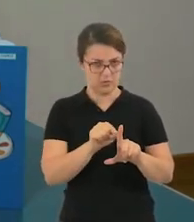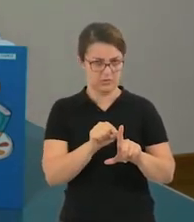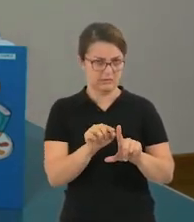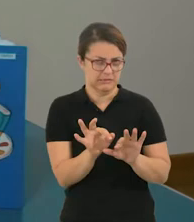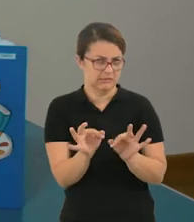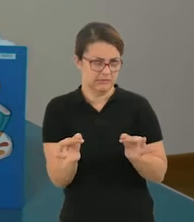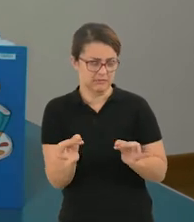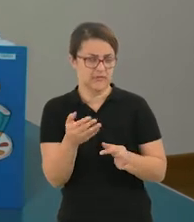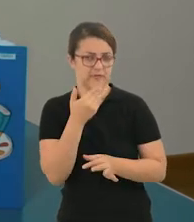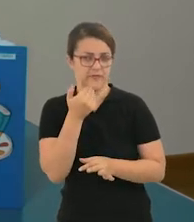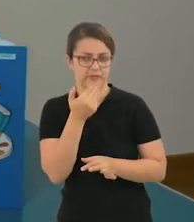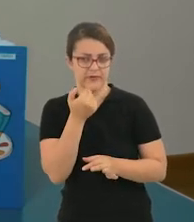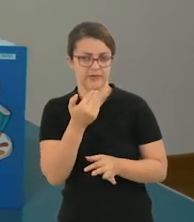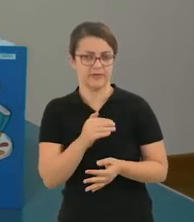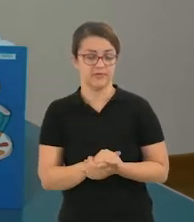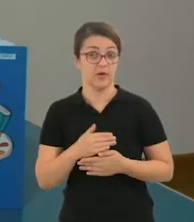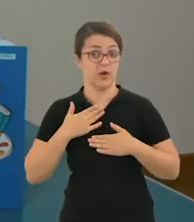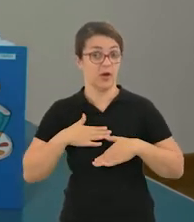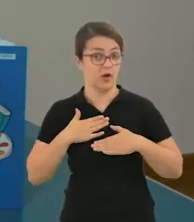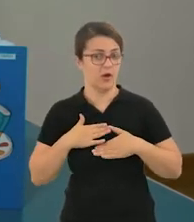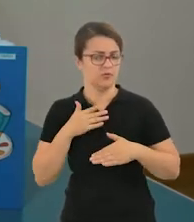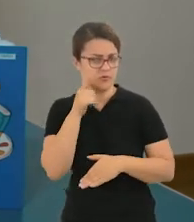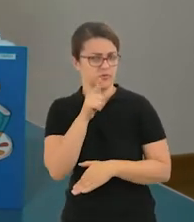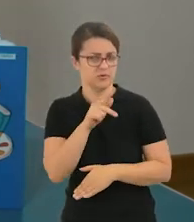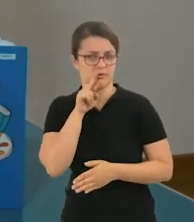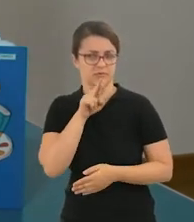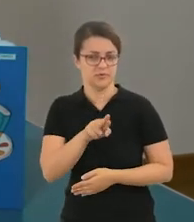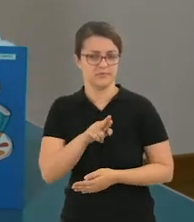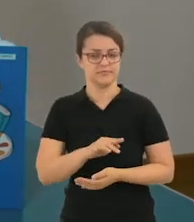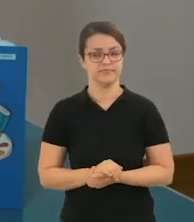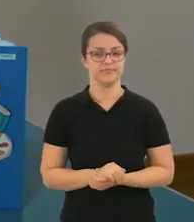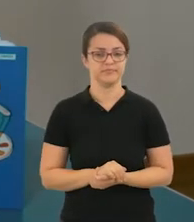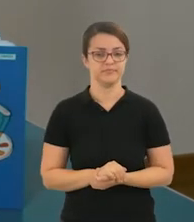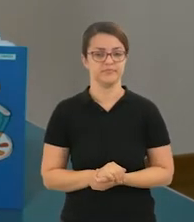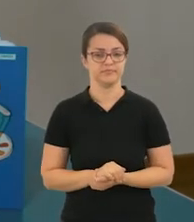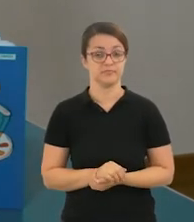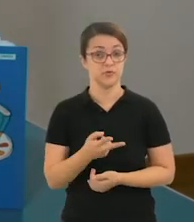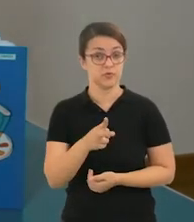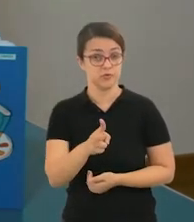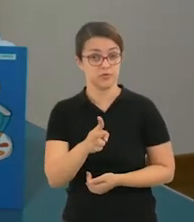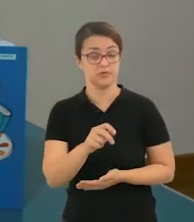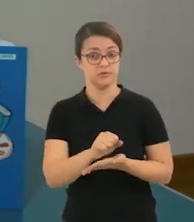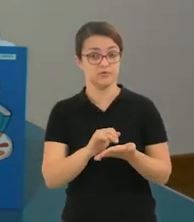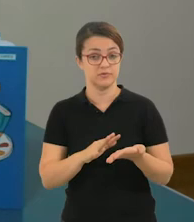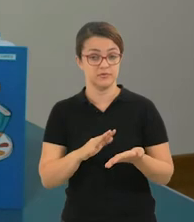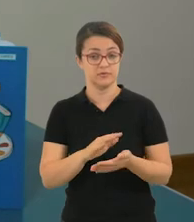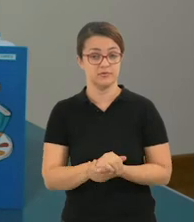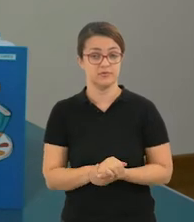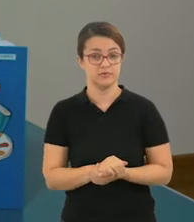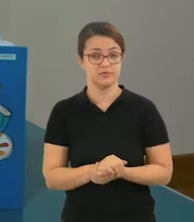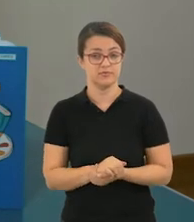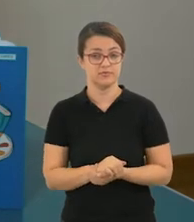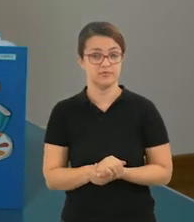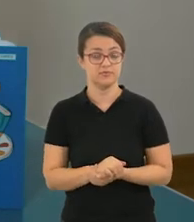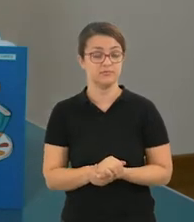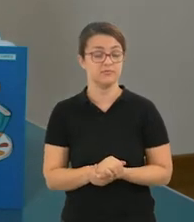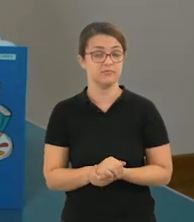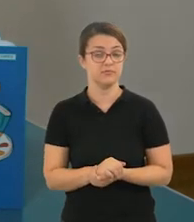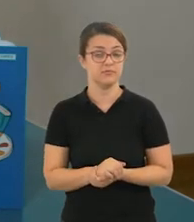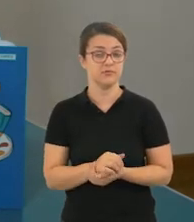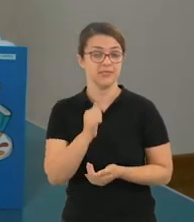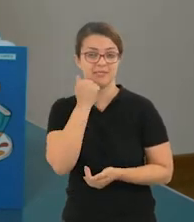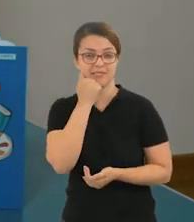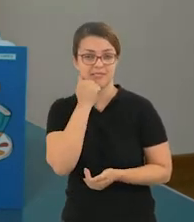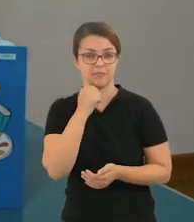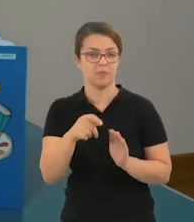É simples e é fácil. Façam com calma que vocês conseguirão. Dando sequência, nós iremos para a atividade de